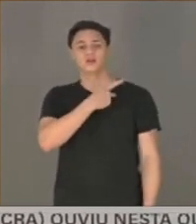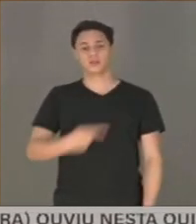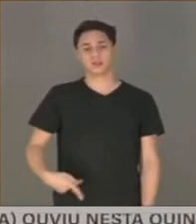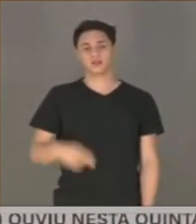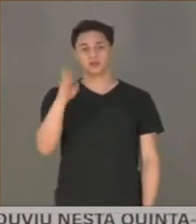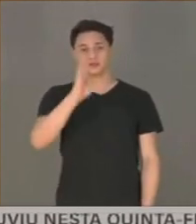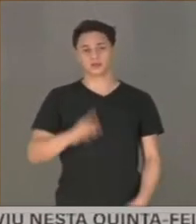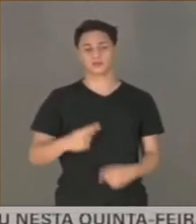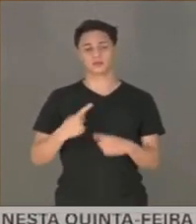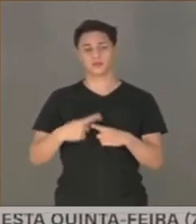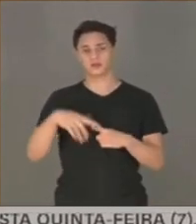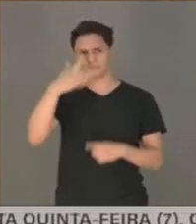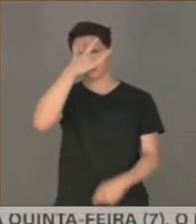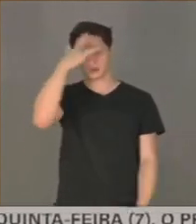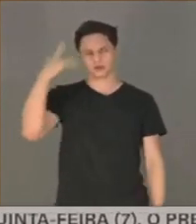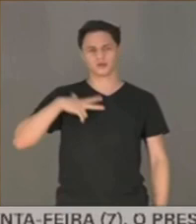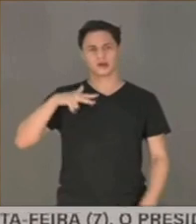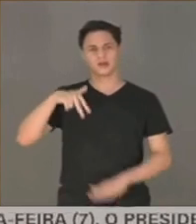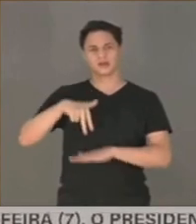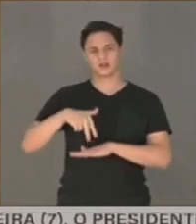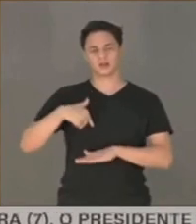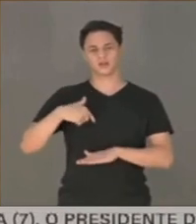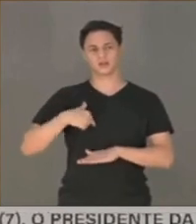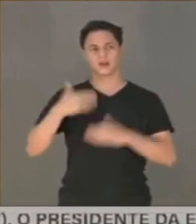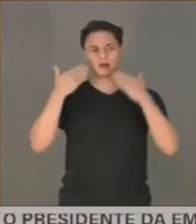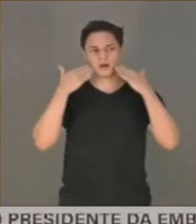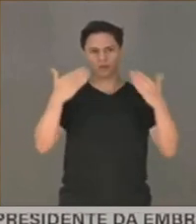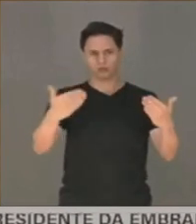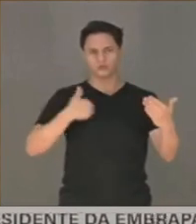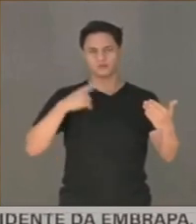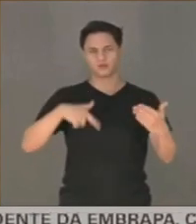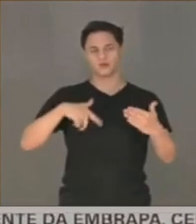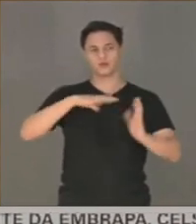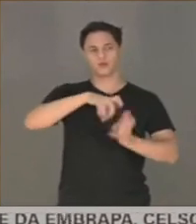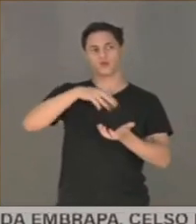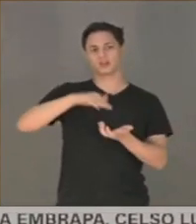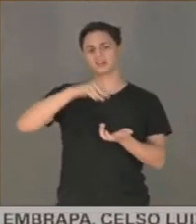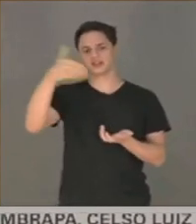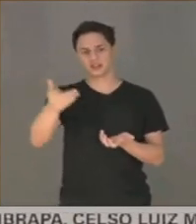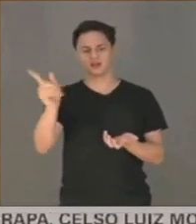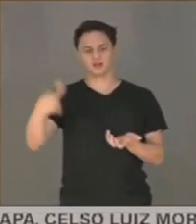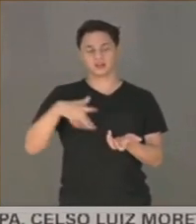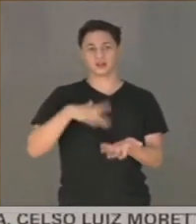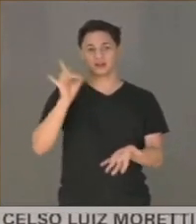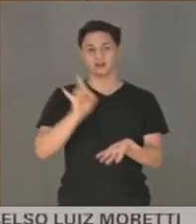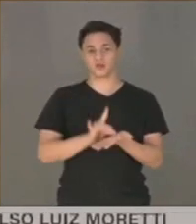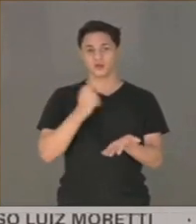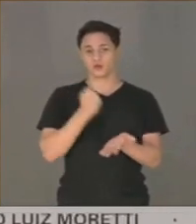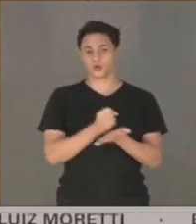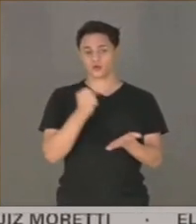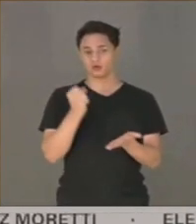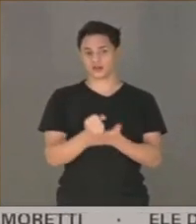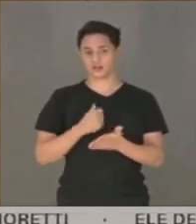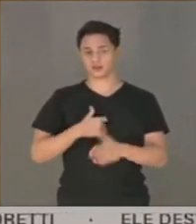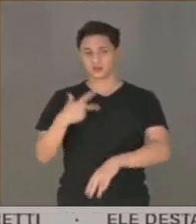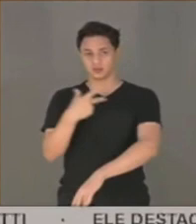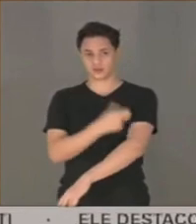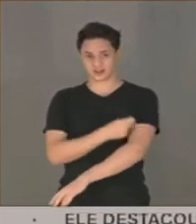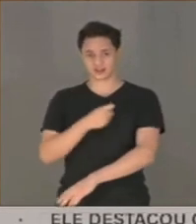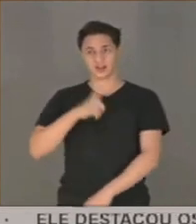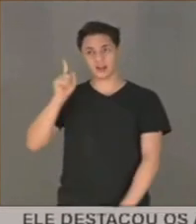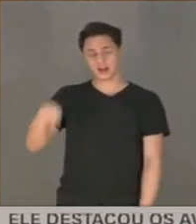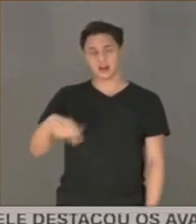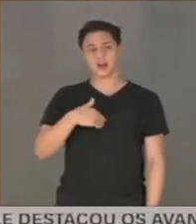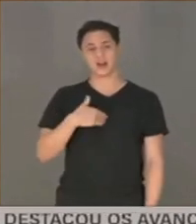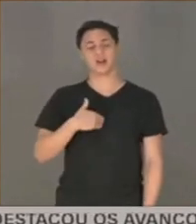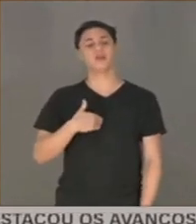porque quem detém a pessoa jurídica de direito público externo, que tem legitimidade para celebrar contrato na aquisição de vacinas e insumos, é